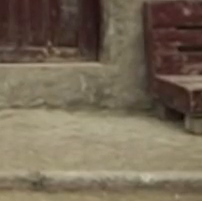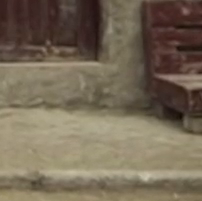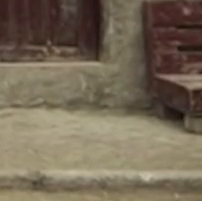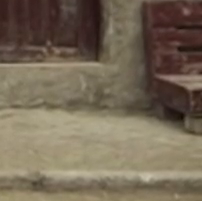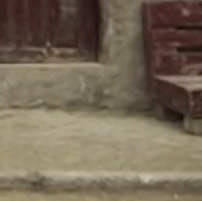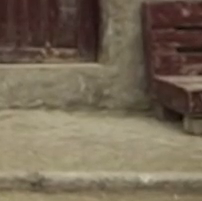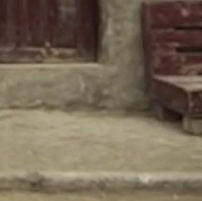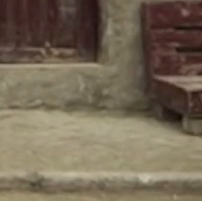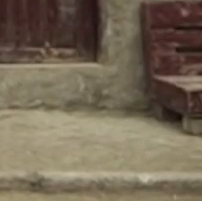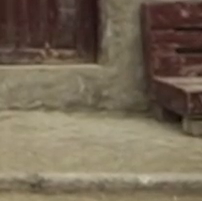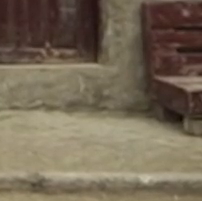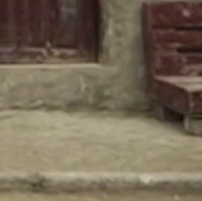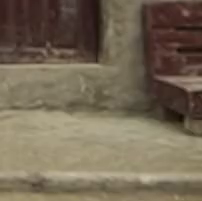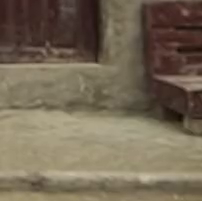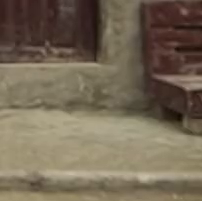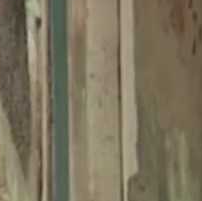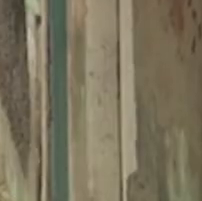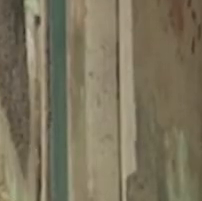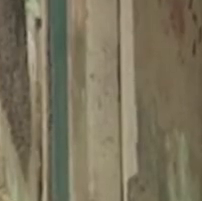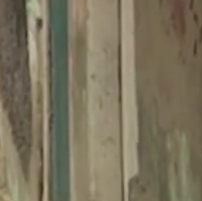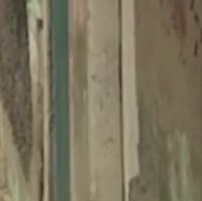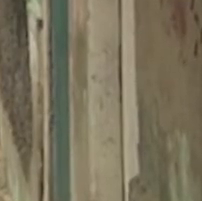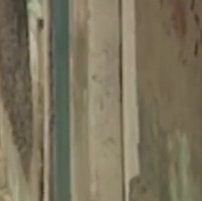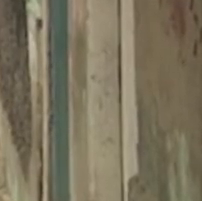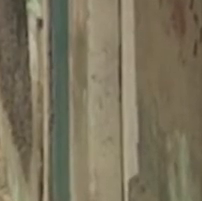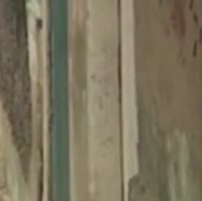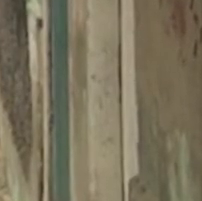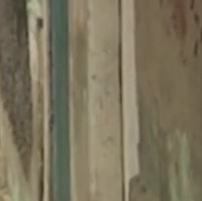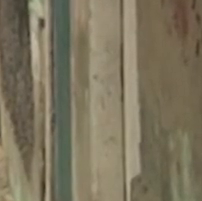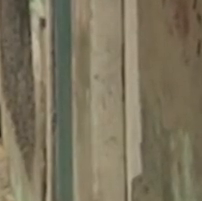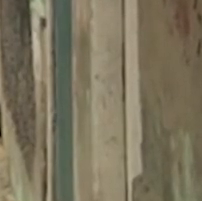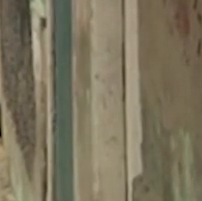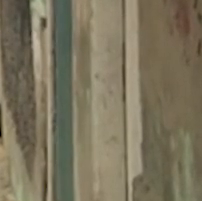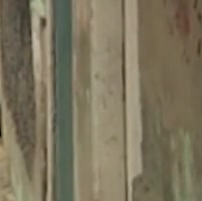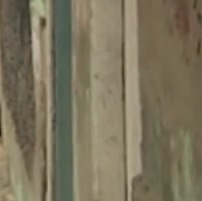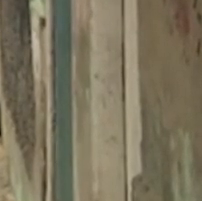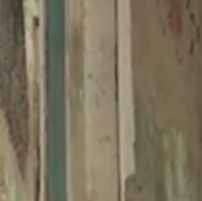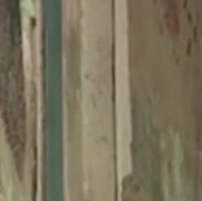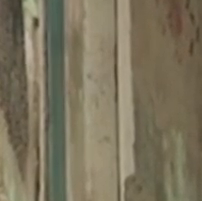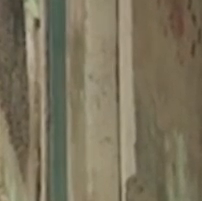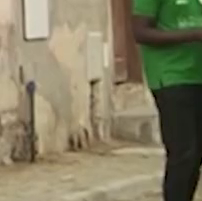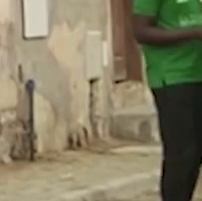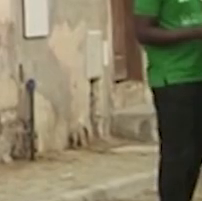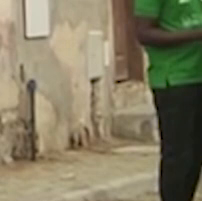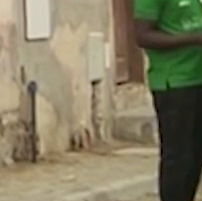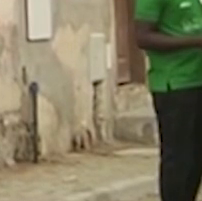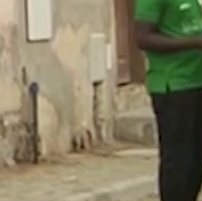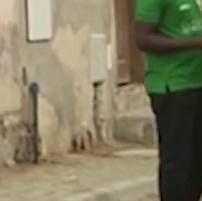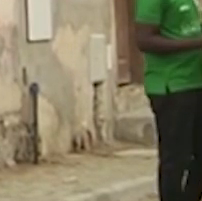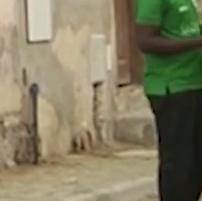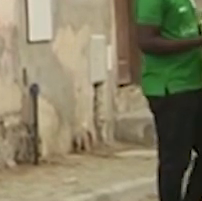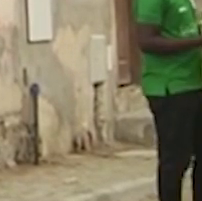% em 2021 impulsionado pela retoma da procura turística Entretanto